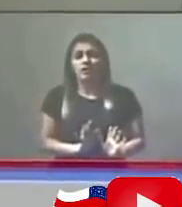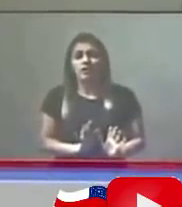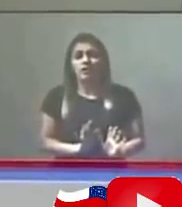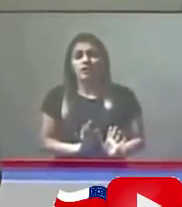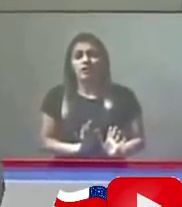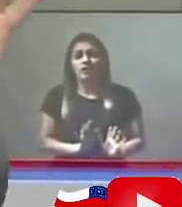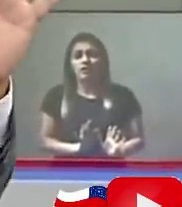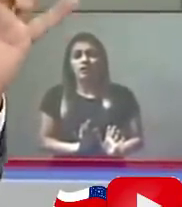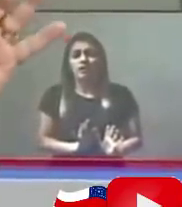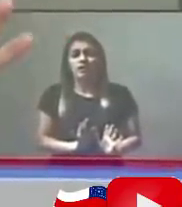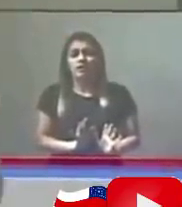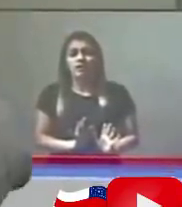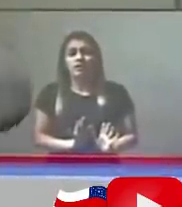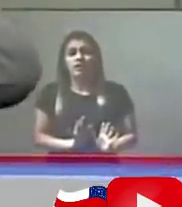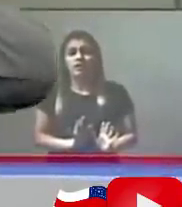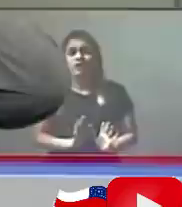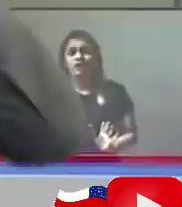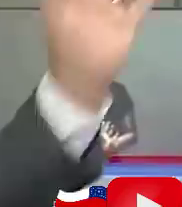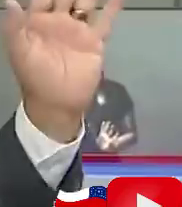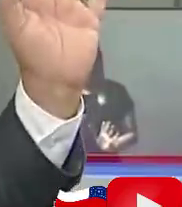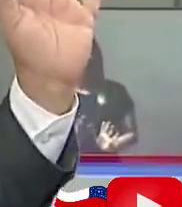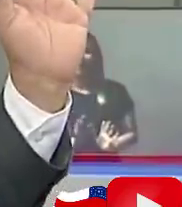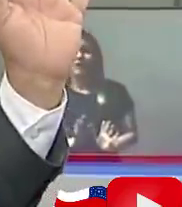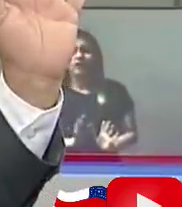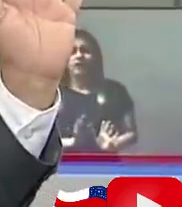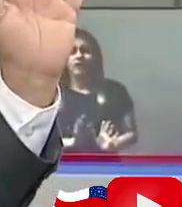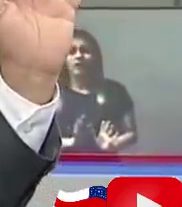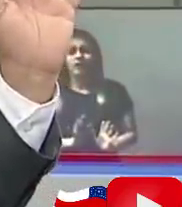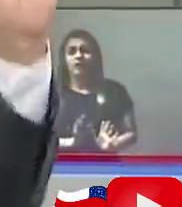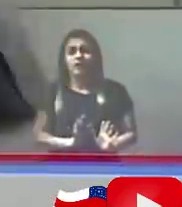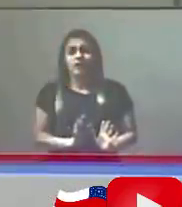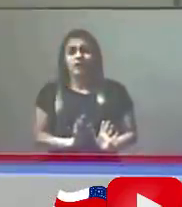O Covid-19 vem da China. Mas fica tranquilo.